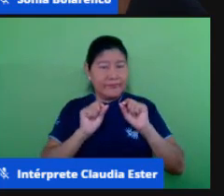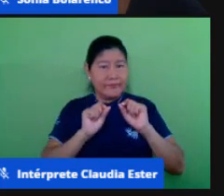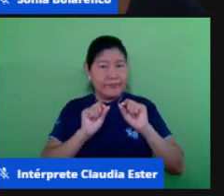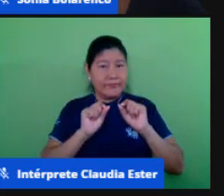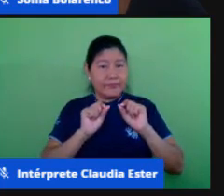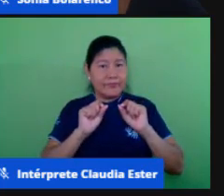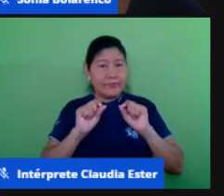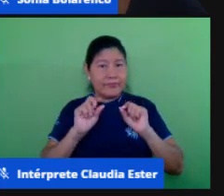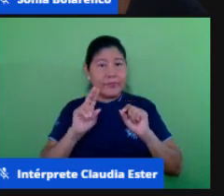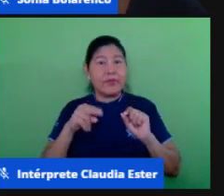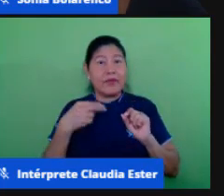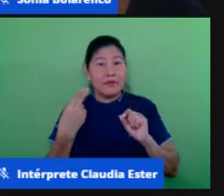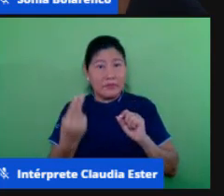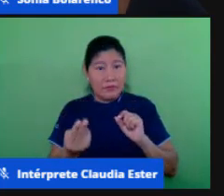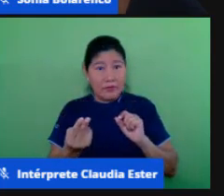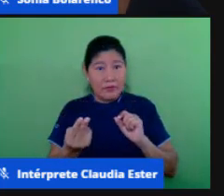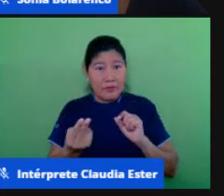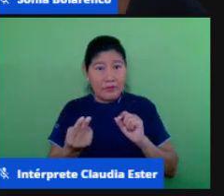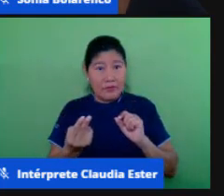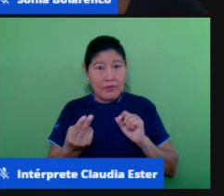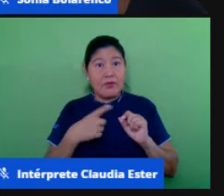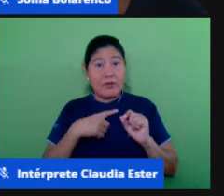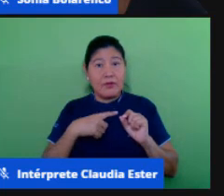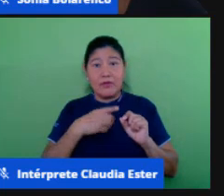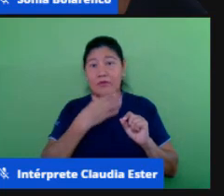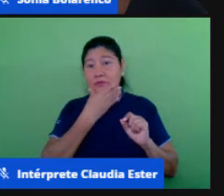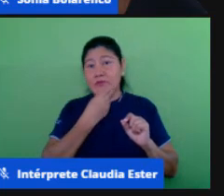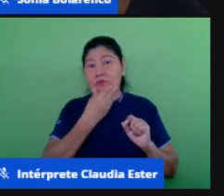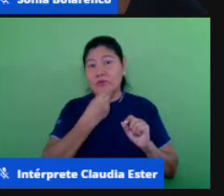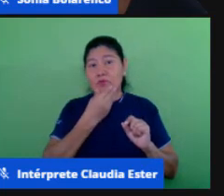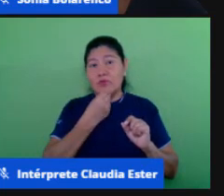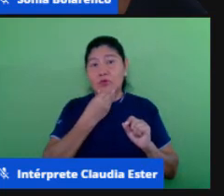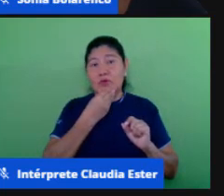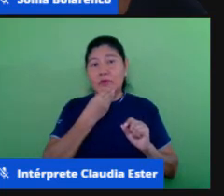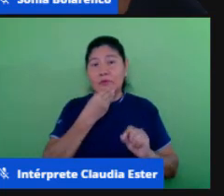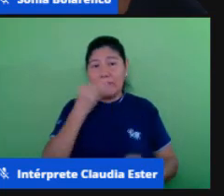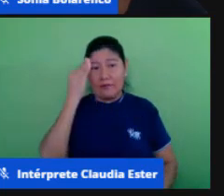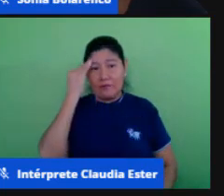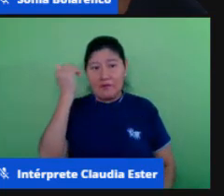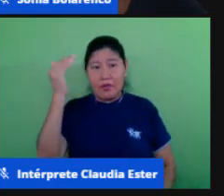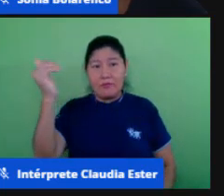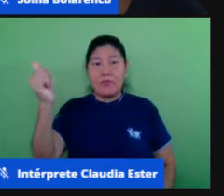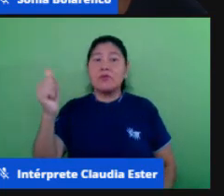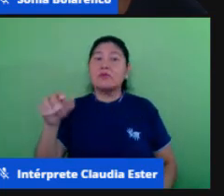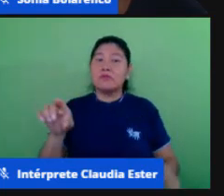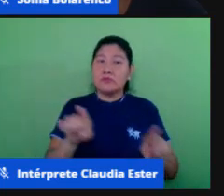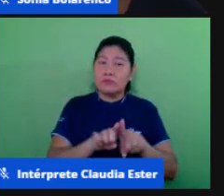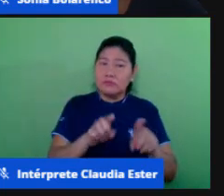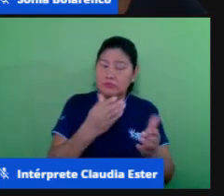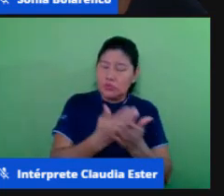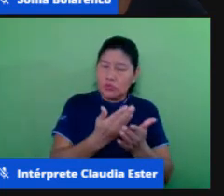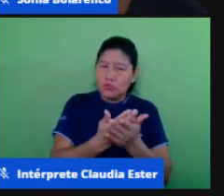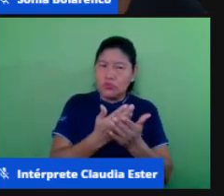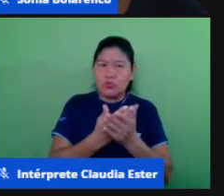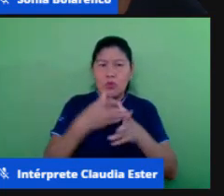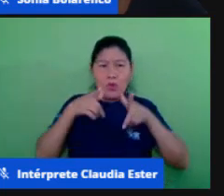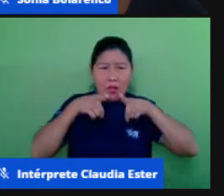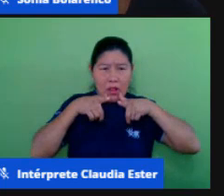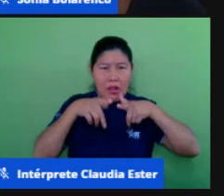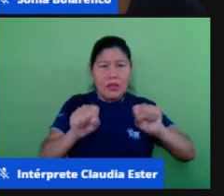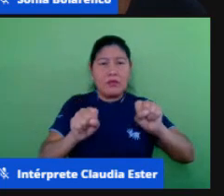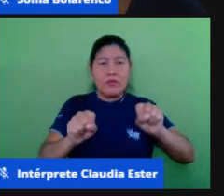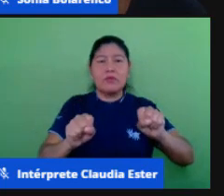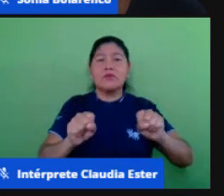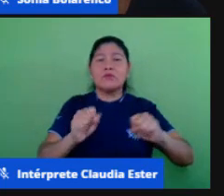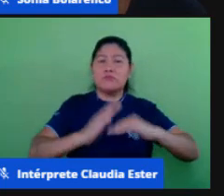Noah Jomsky ativista gramático gerativista um grande linguista um grande